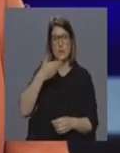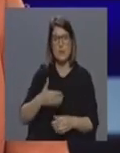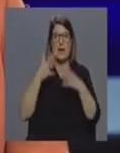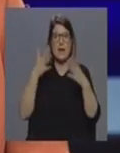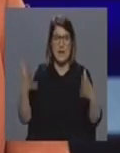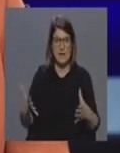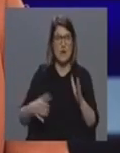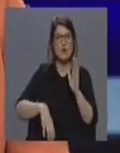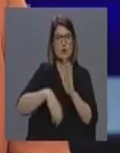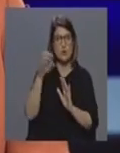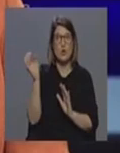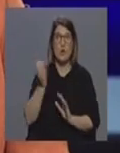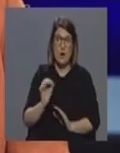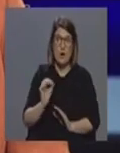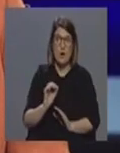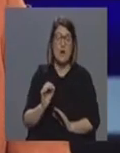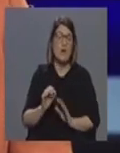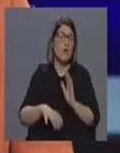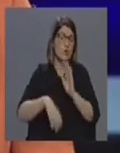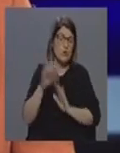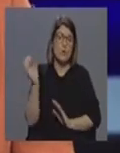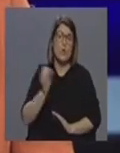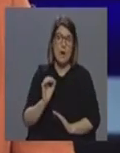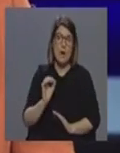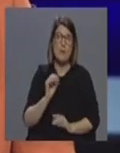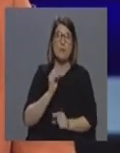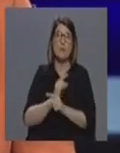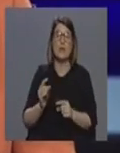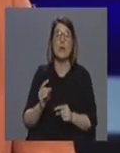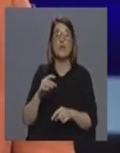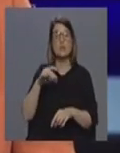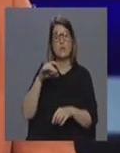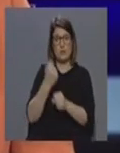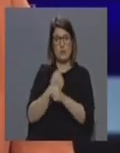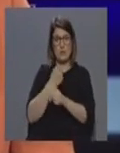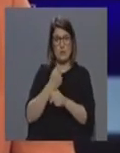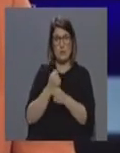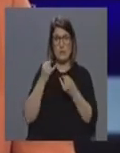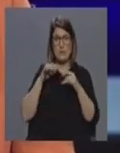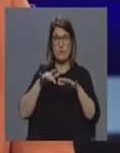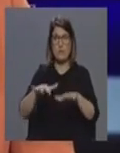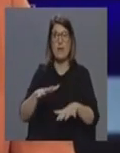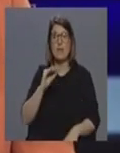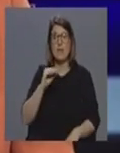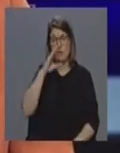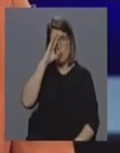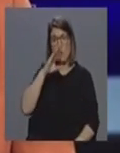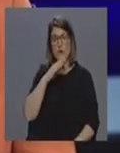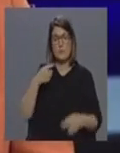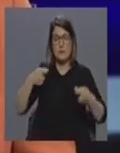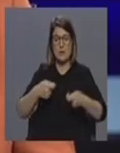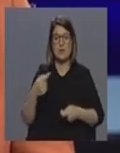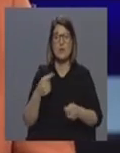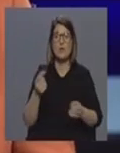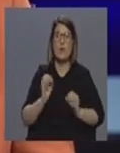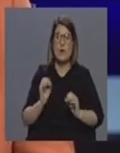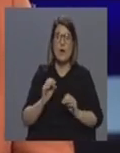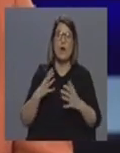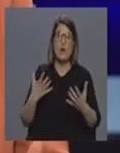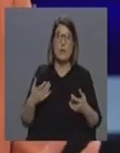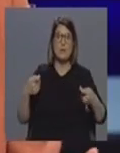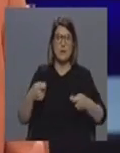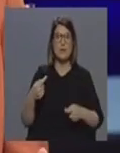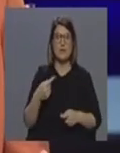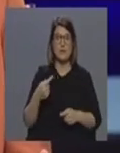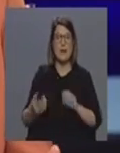essas condições não tem essas condições tendo um serviço de infecciologia onde há 10 quartos sem pressão negativa claro que agora estamos a montar a pressão negativa